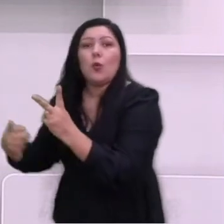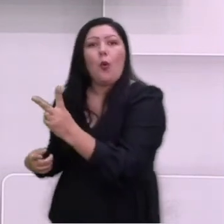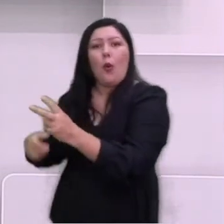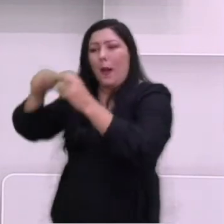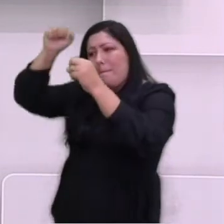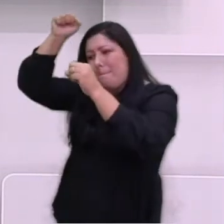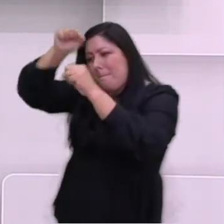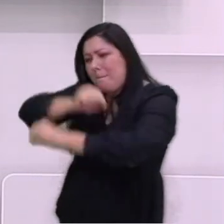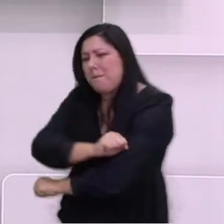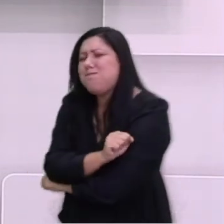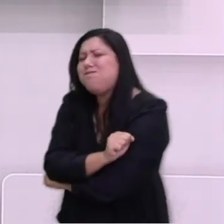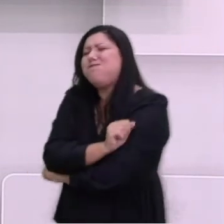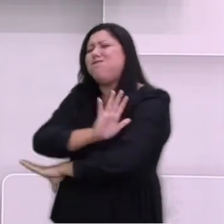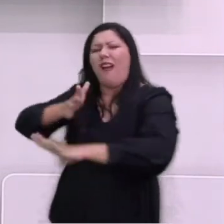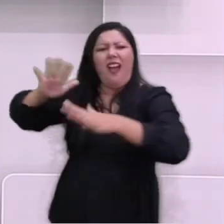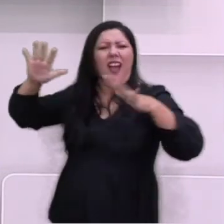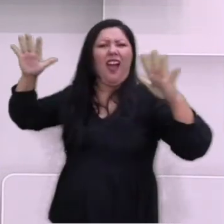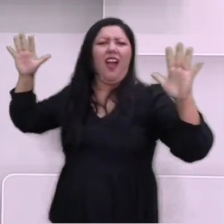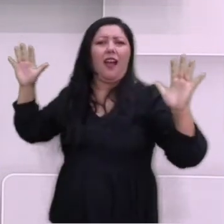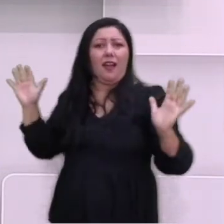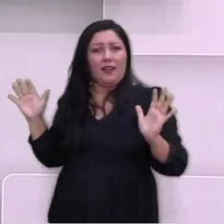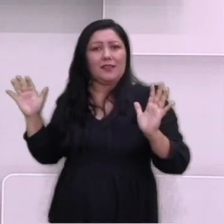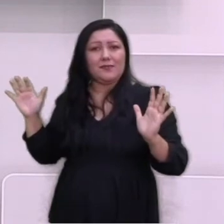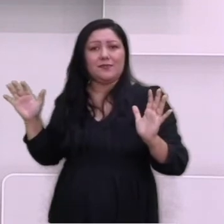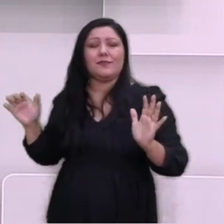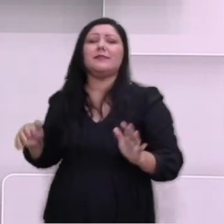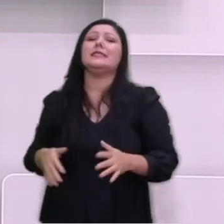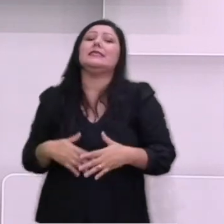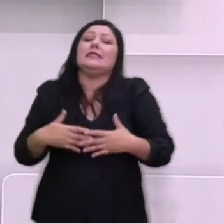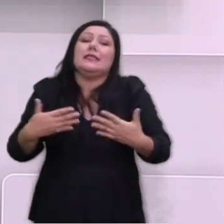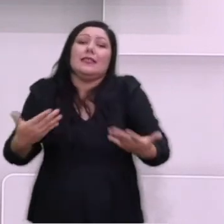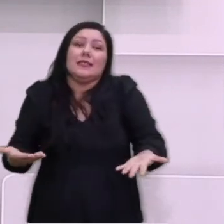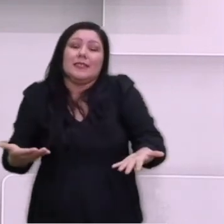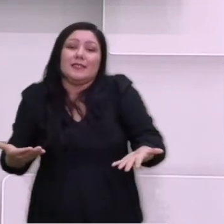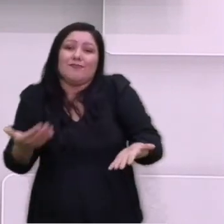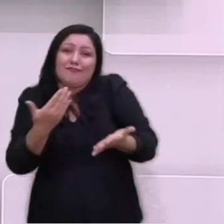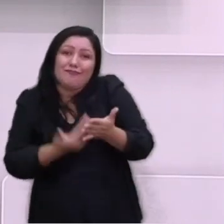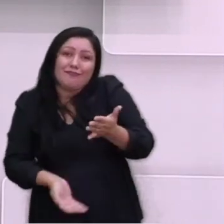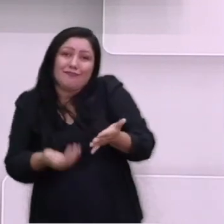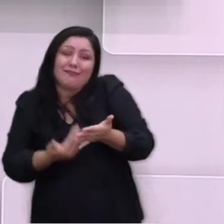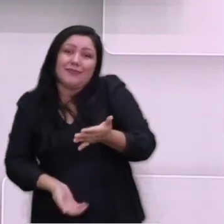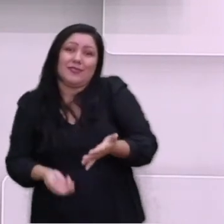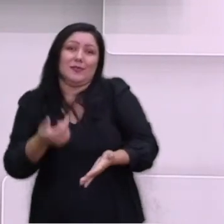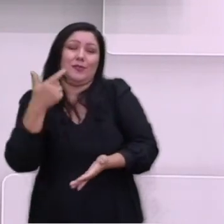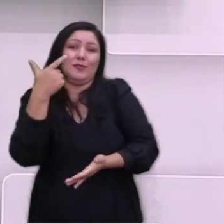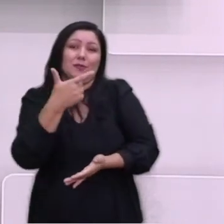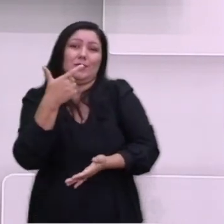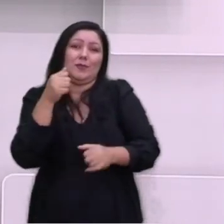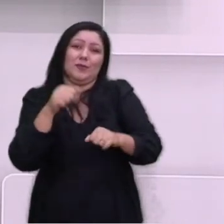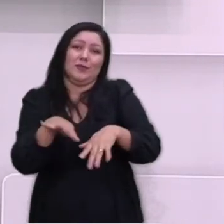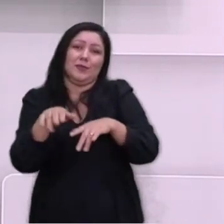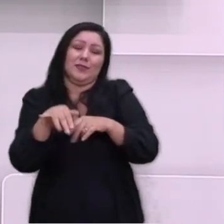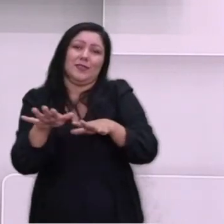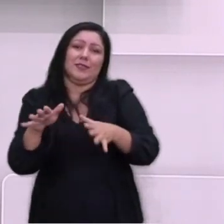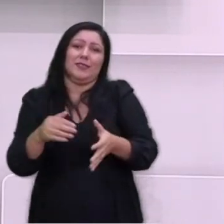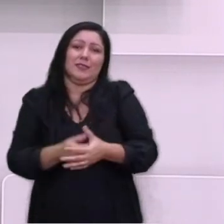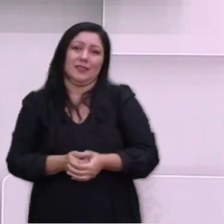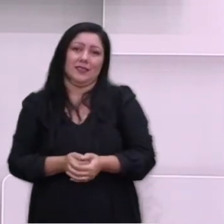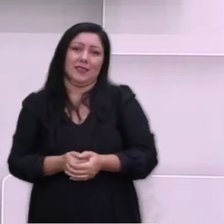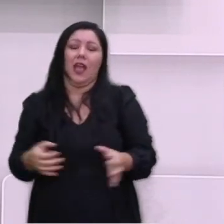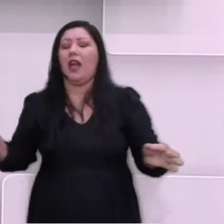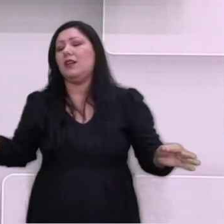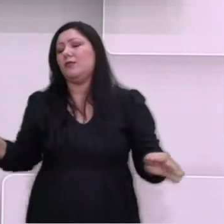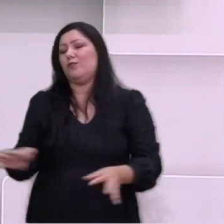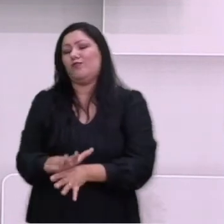A rendição do Japão é assinada em 2 de setembro, pondo fim ao conflito no